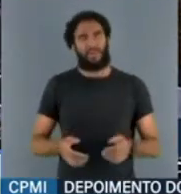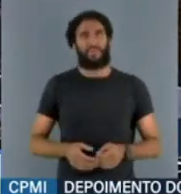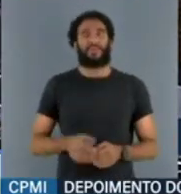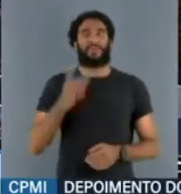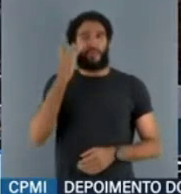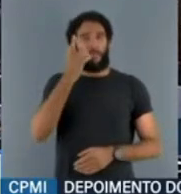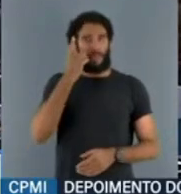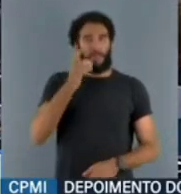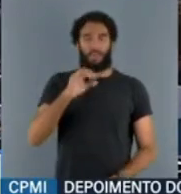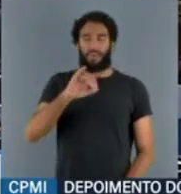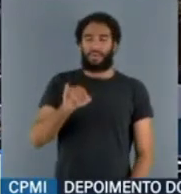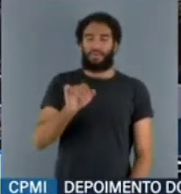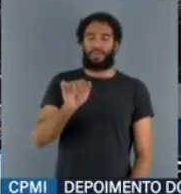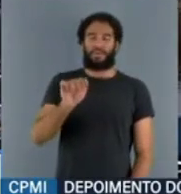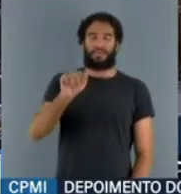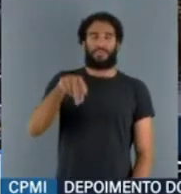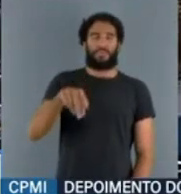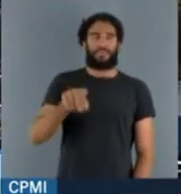Feghali.